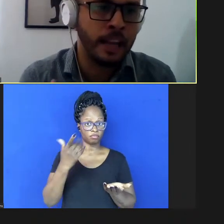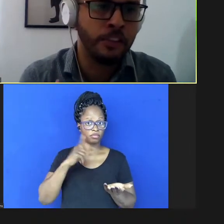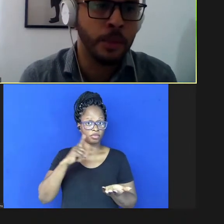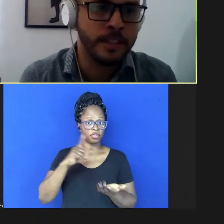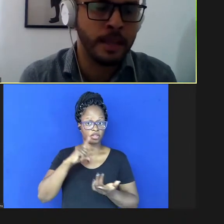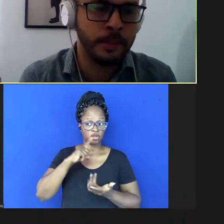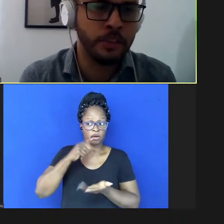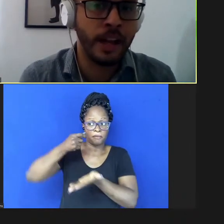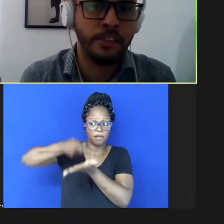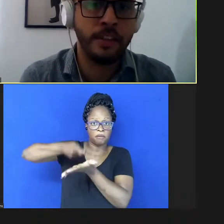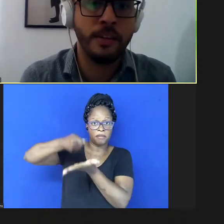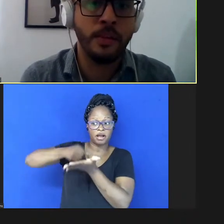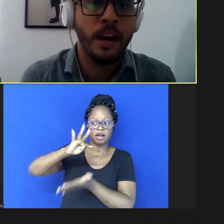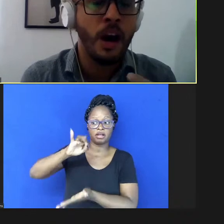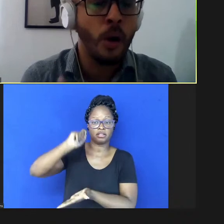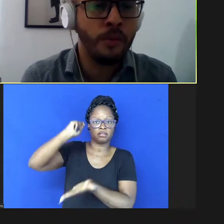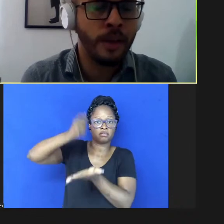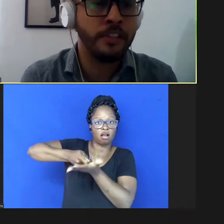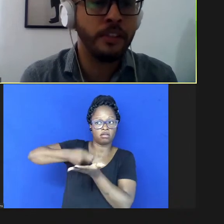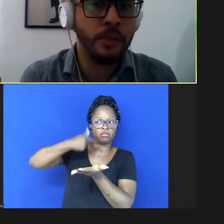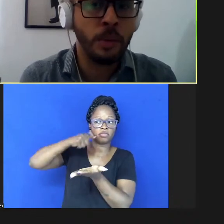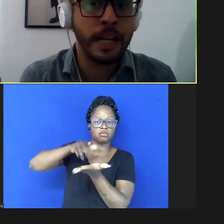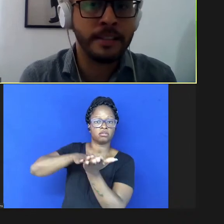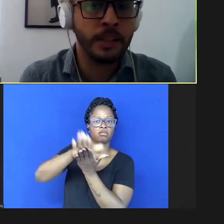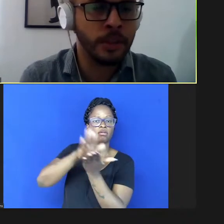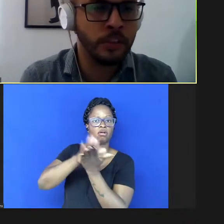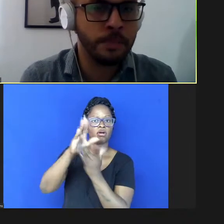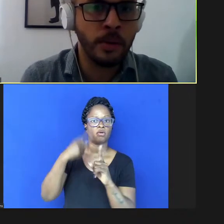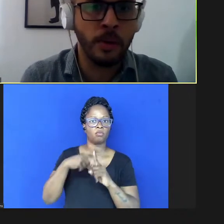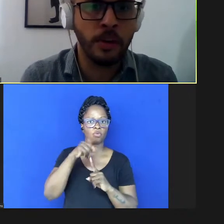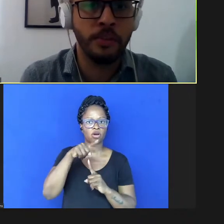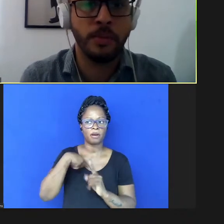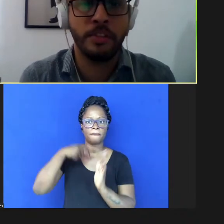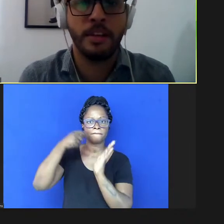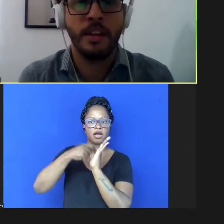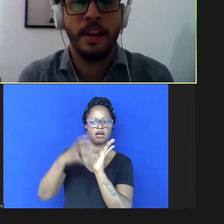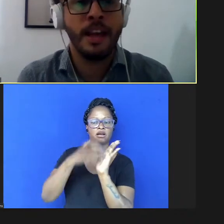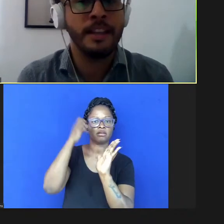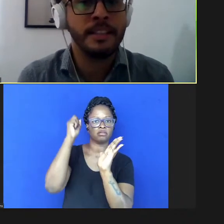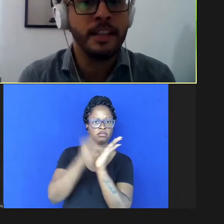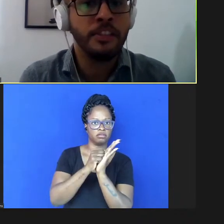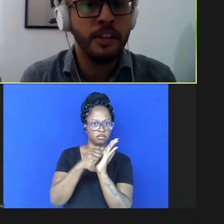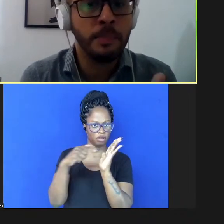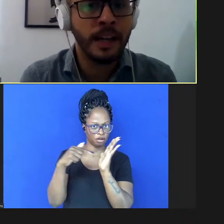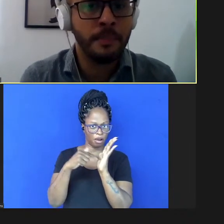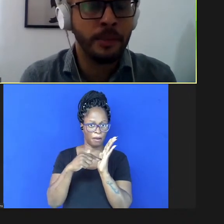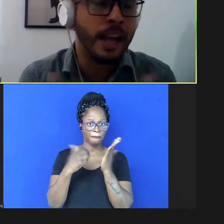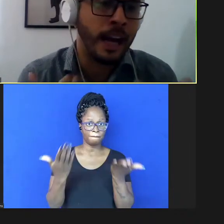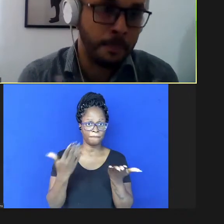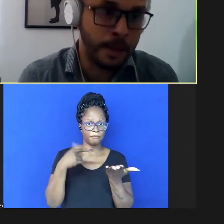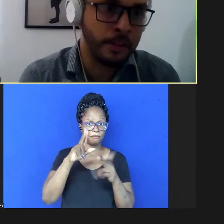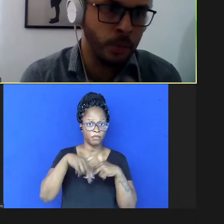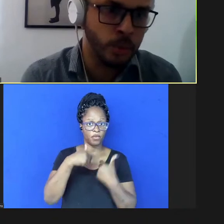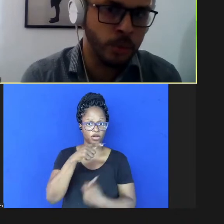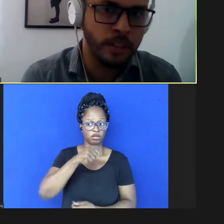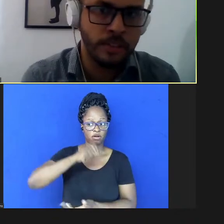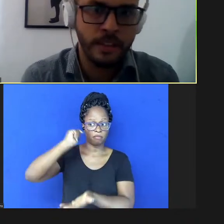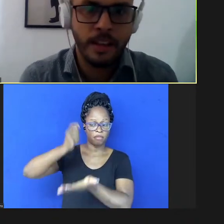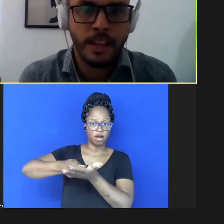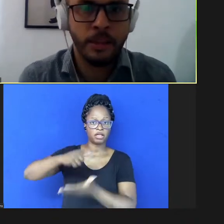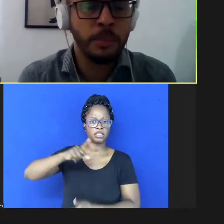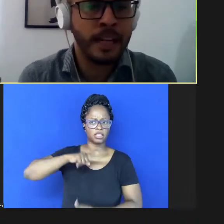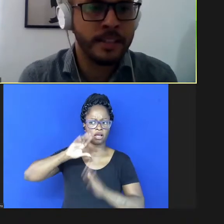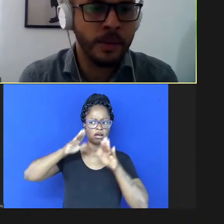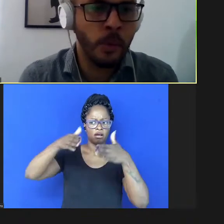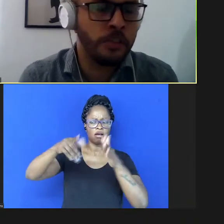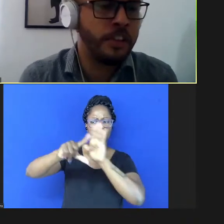cobrar a taxa de processamento de artigo ao invés de cobrar assinatura dos periódicos nesse sentido o pagamento recai para os autores